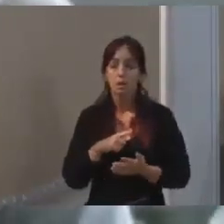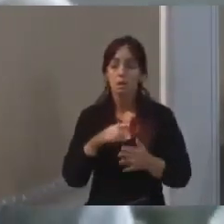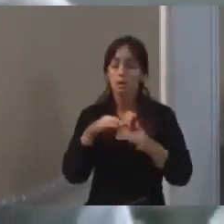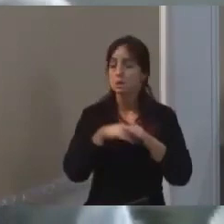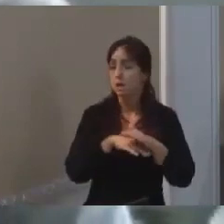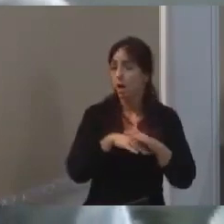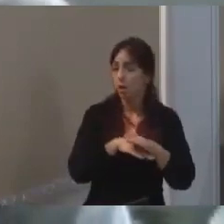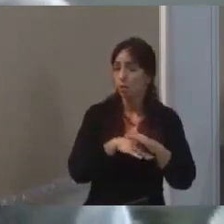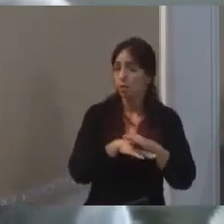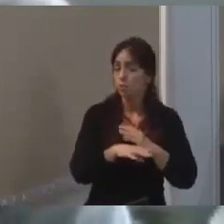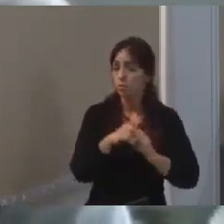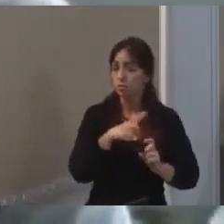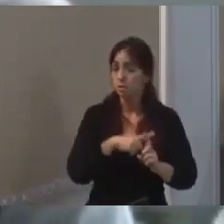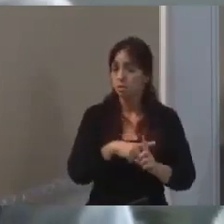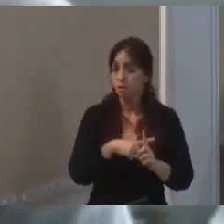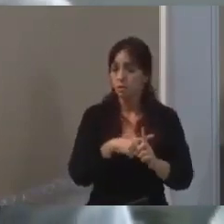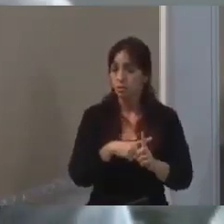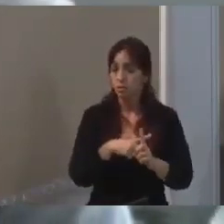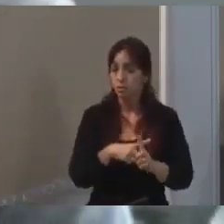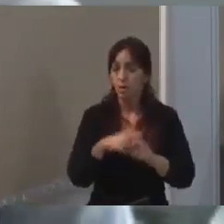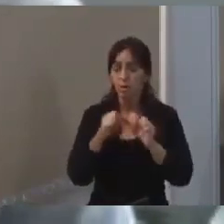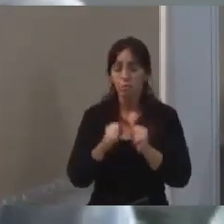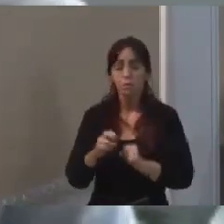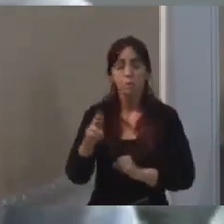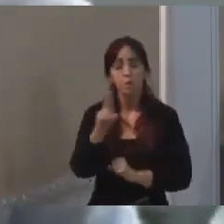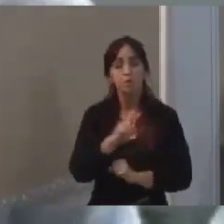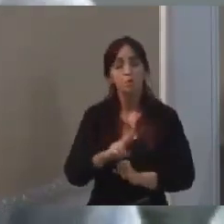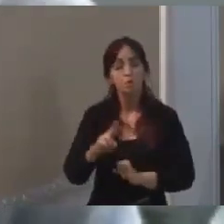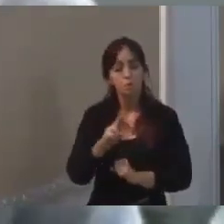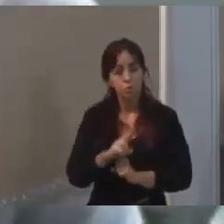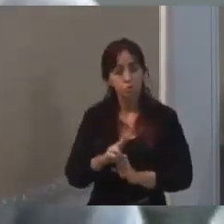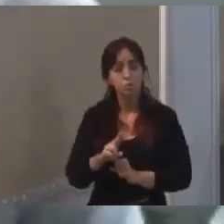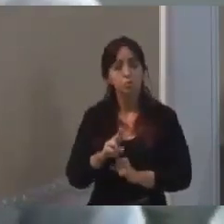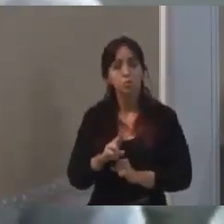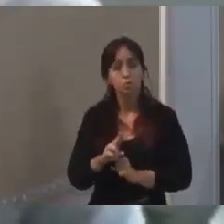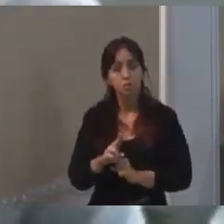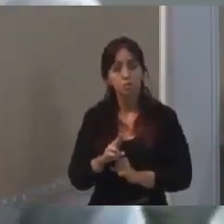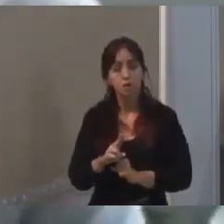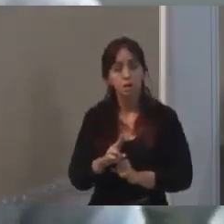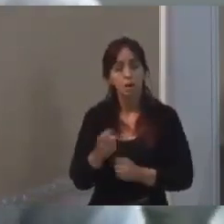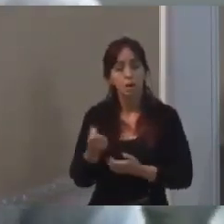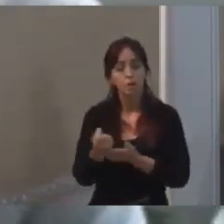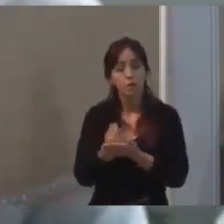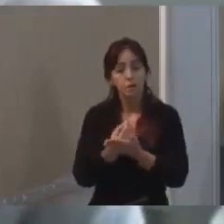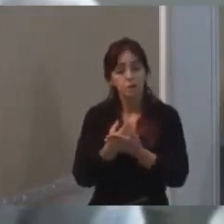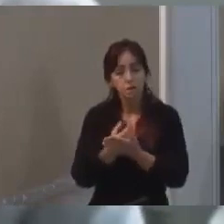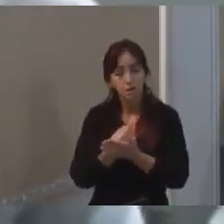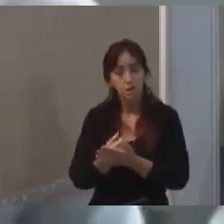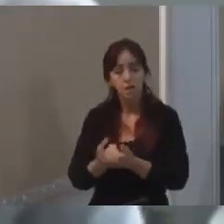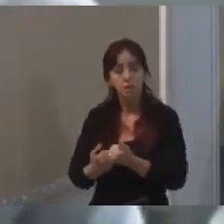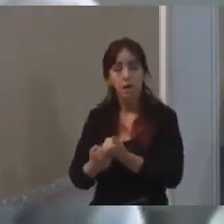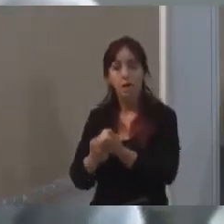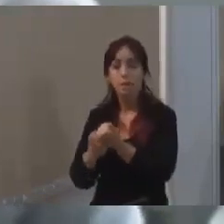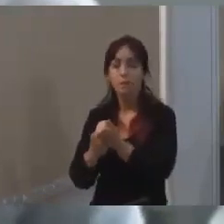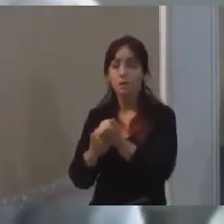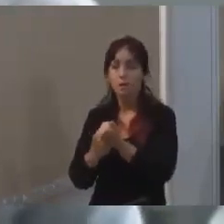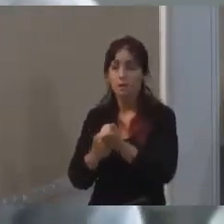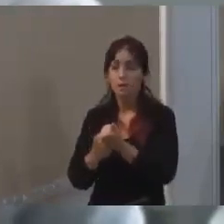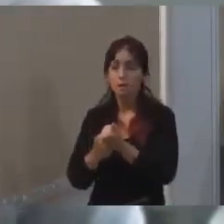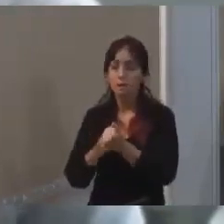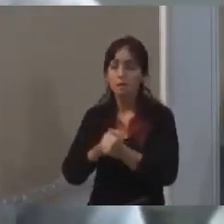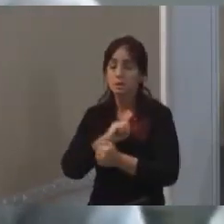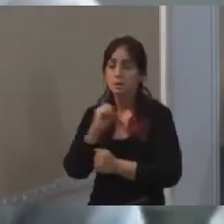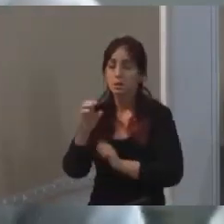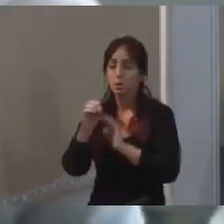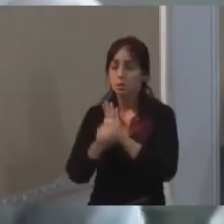que a chama de superávit, né? Nós podemos utilizar esses recursos financeiros para poder suplementar no... Aí sim, depois do orçamento aprovado,